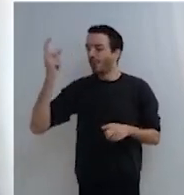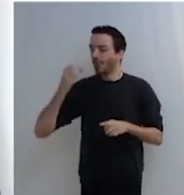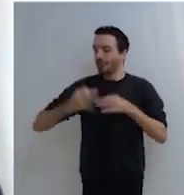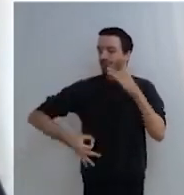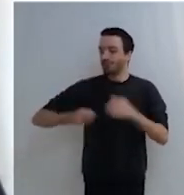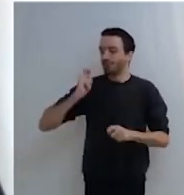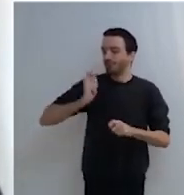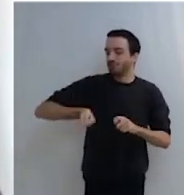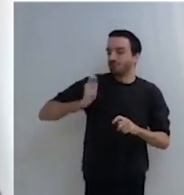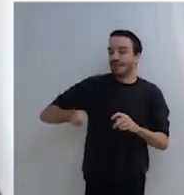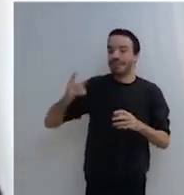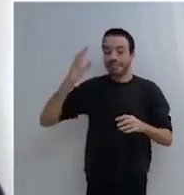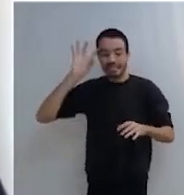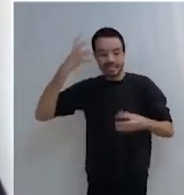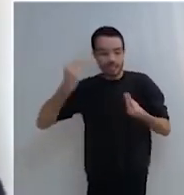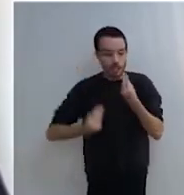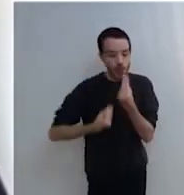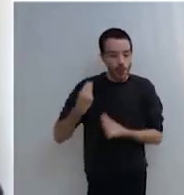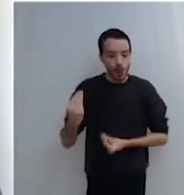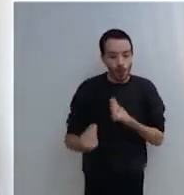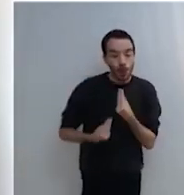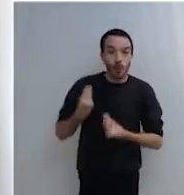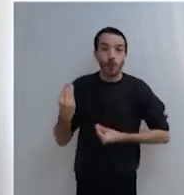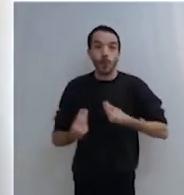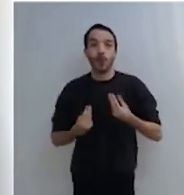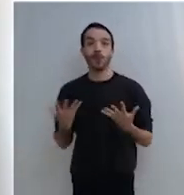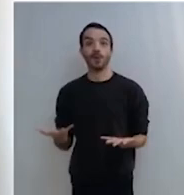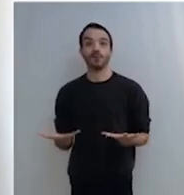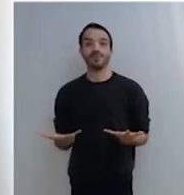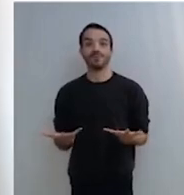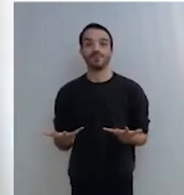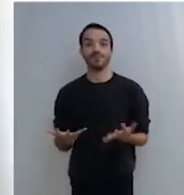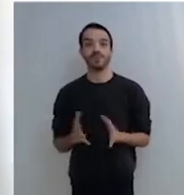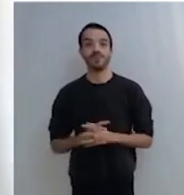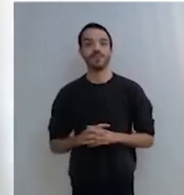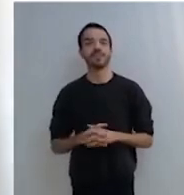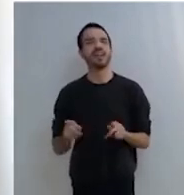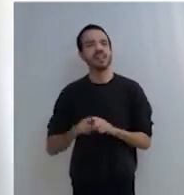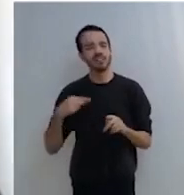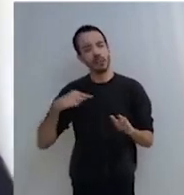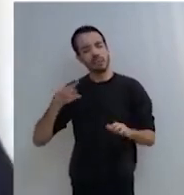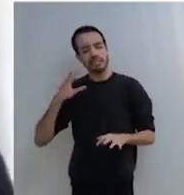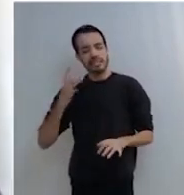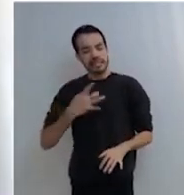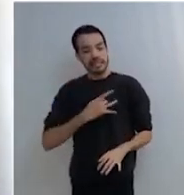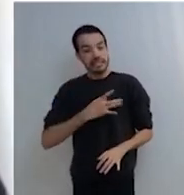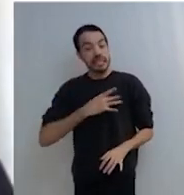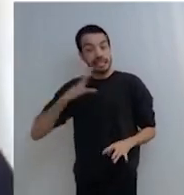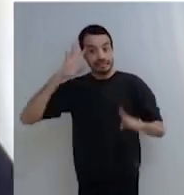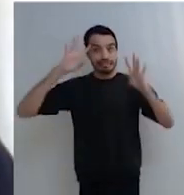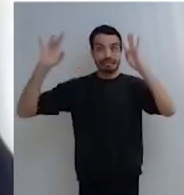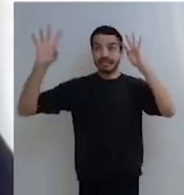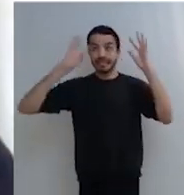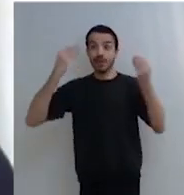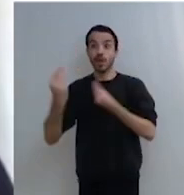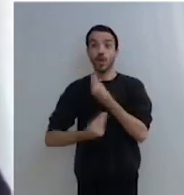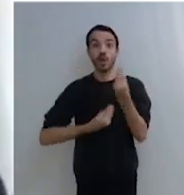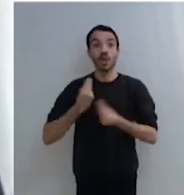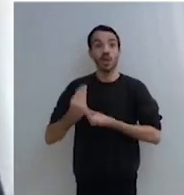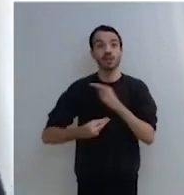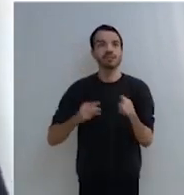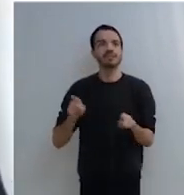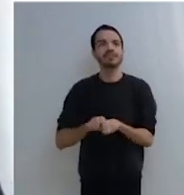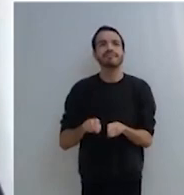tema repetitivo. Para o ministro Moura Ribeiro, o prazo é o principal deles. Essa questão, por exemplo, de uma intempestividade,